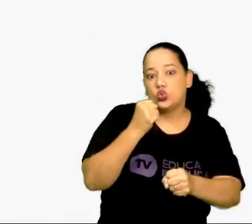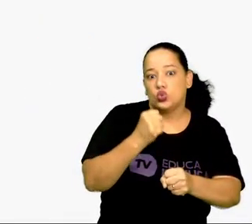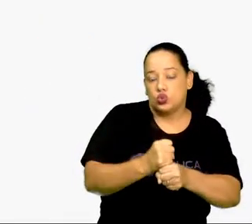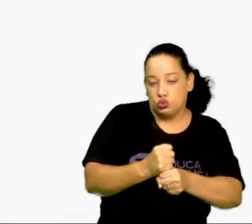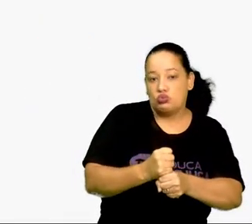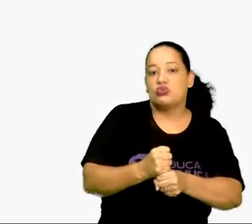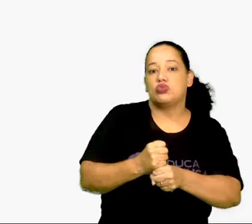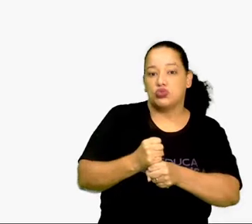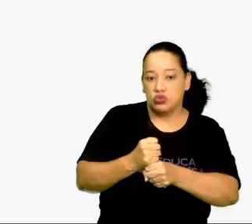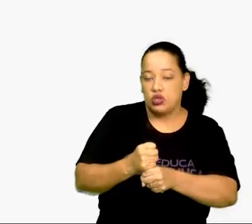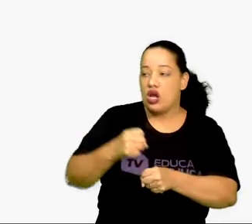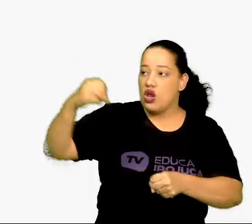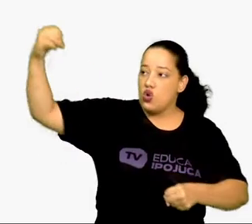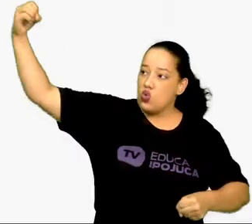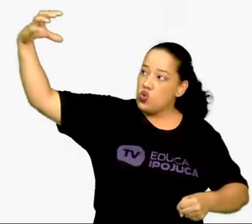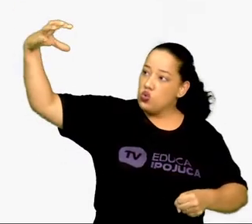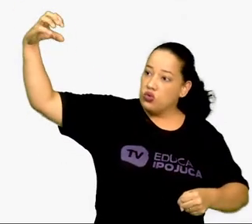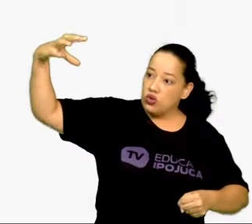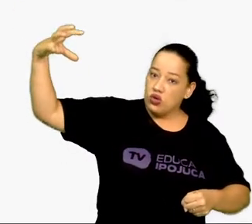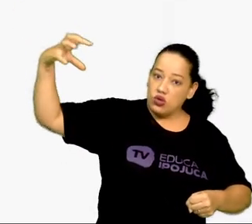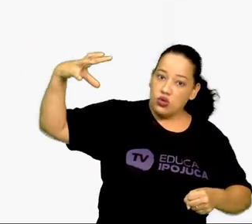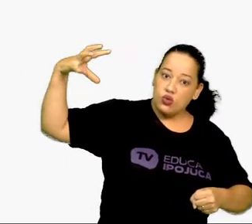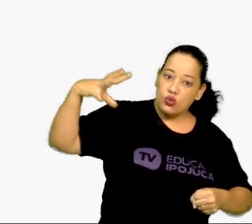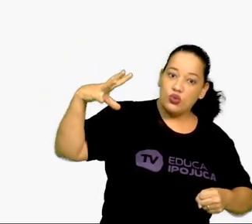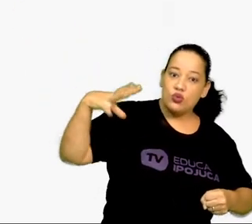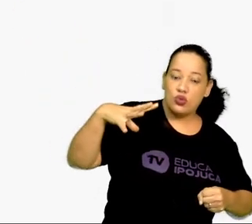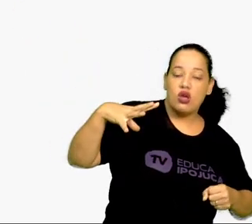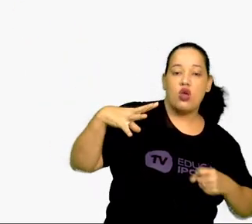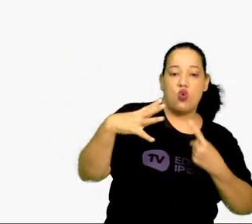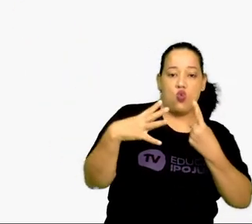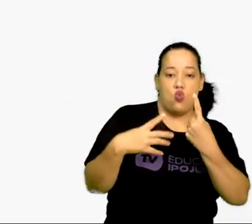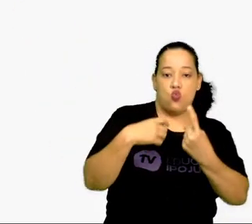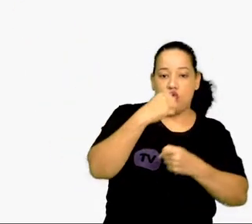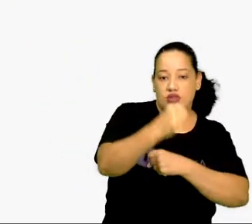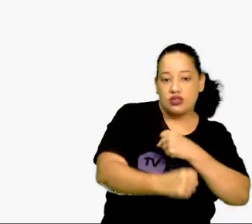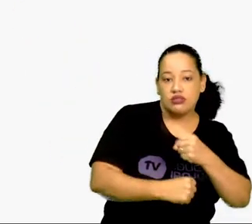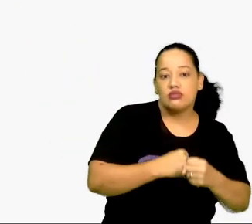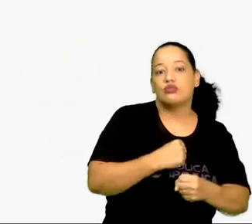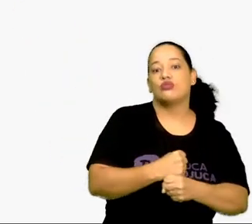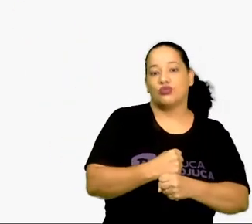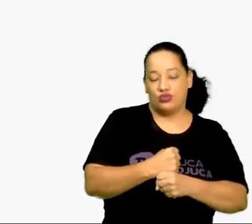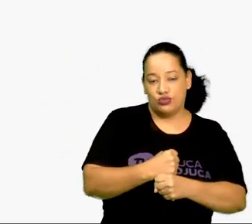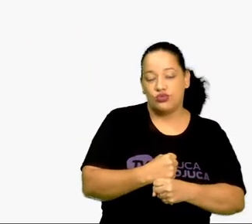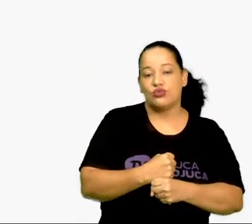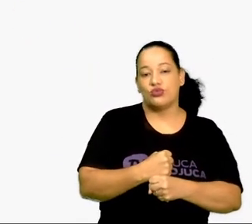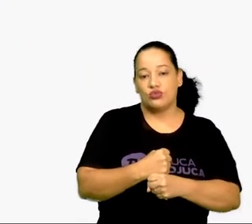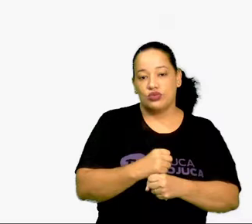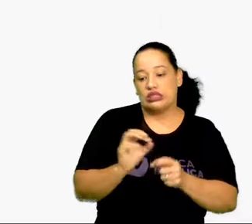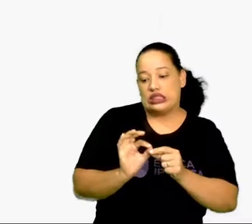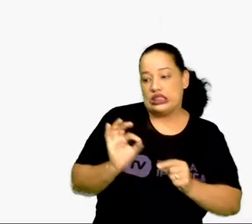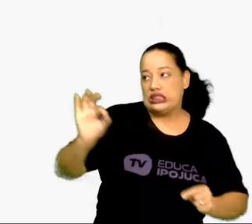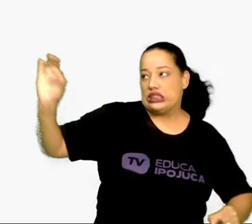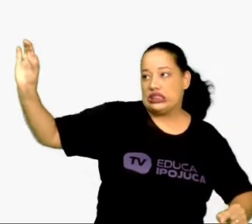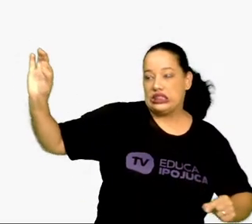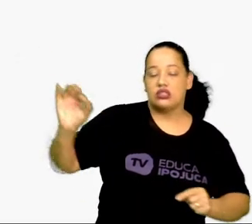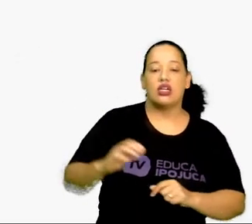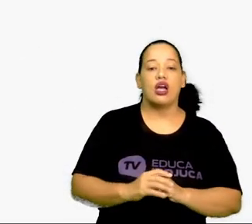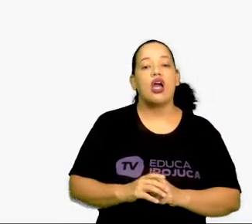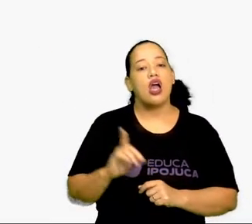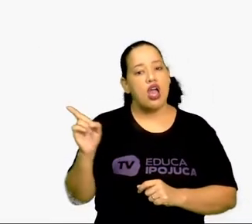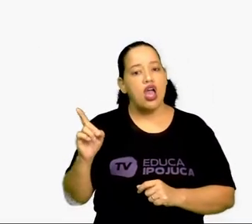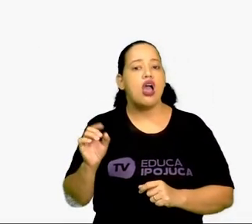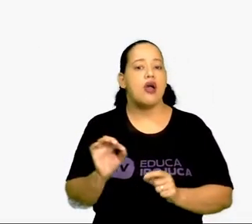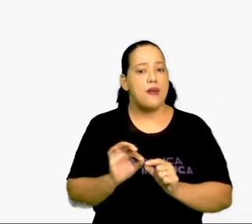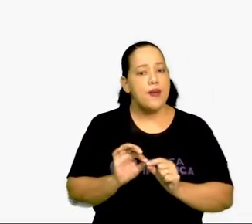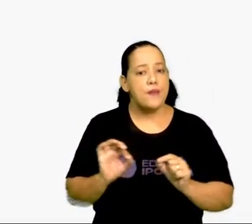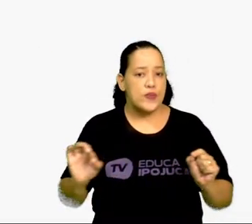percurso. E essa distância dura cerca de 1 ano. Agora, vamos lá. Essa medida